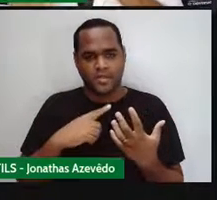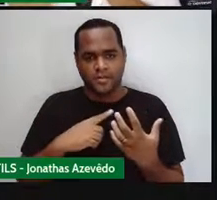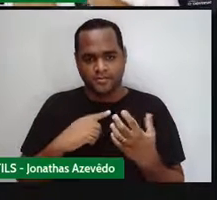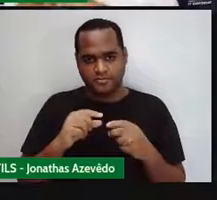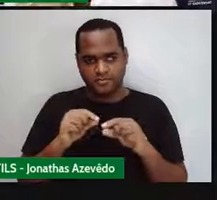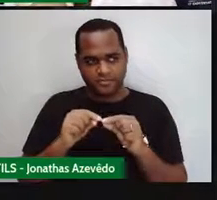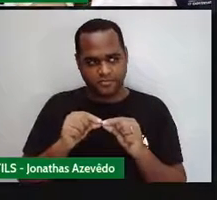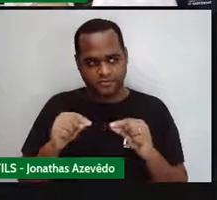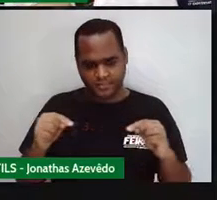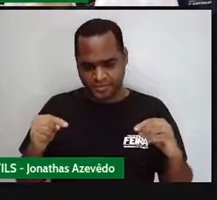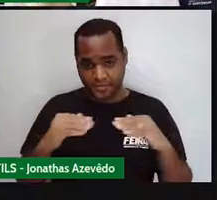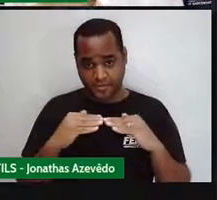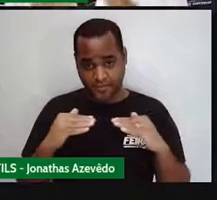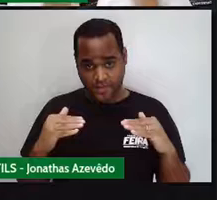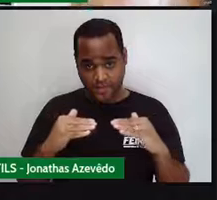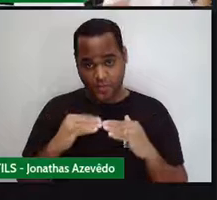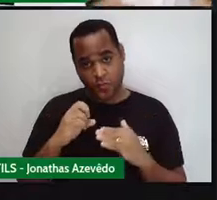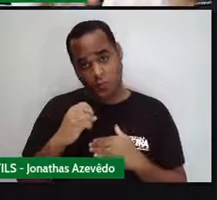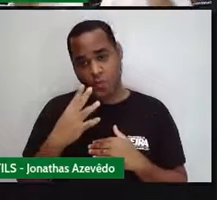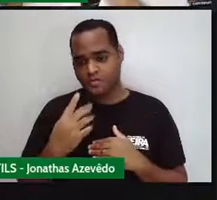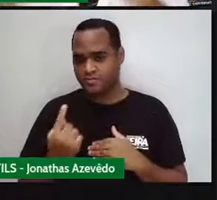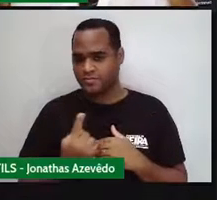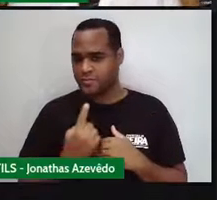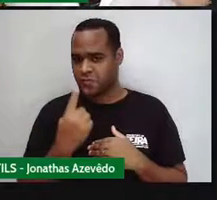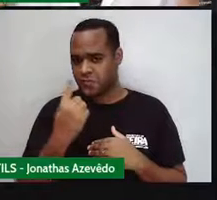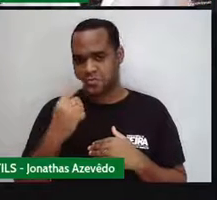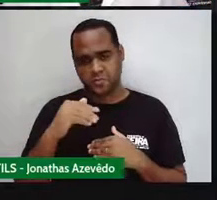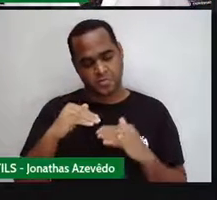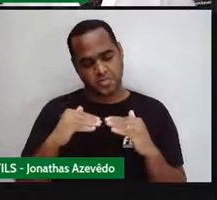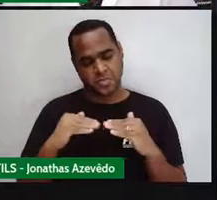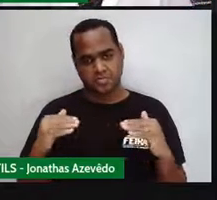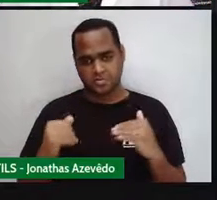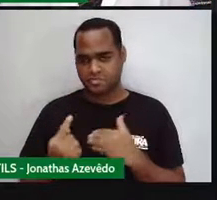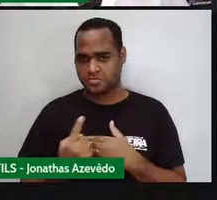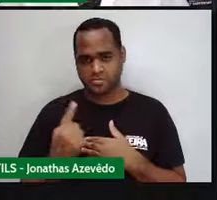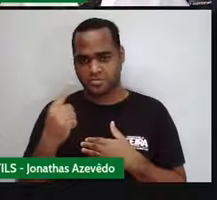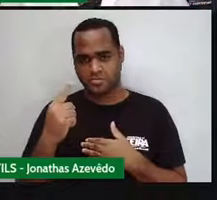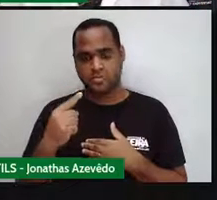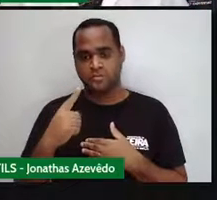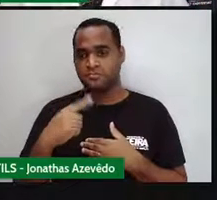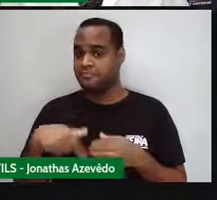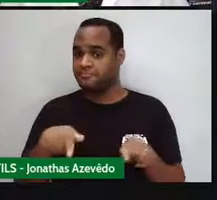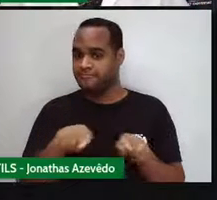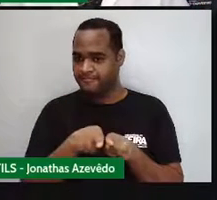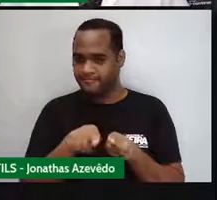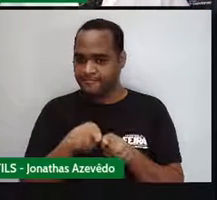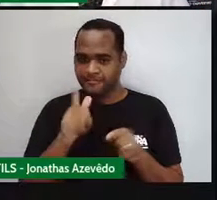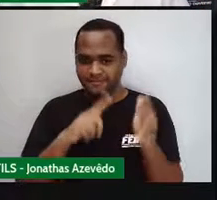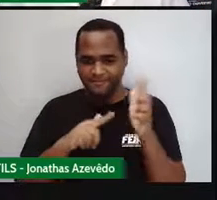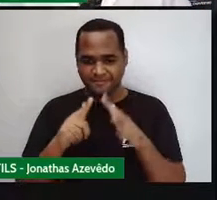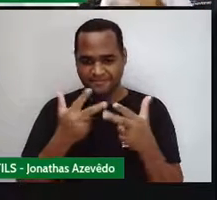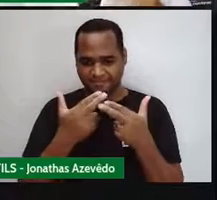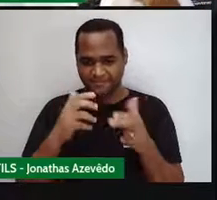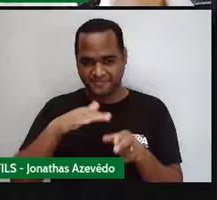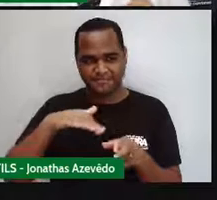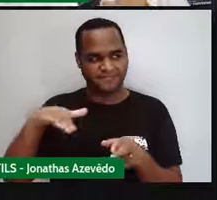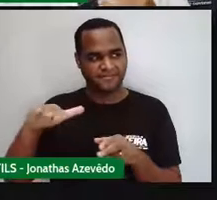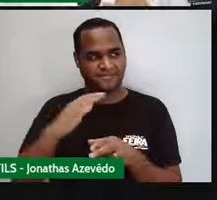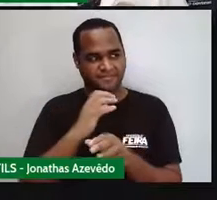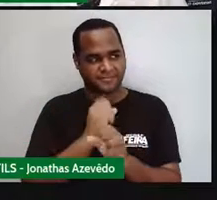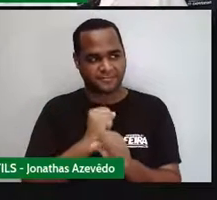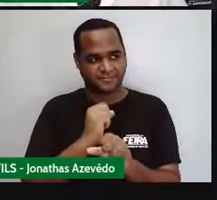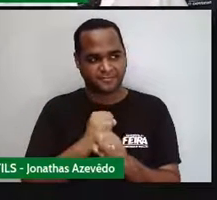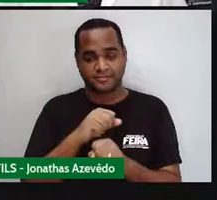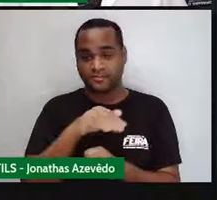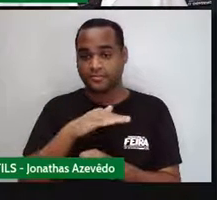e a altura de um retângulo, ou base e largura, quanto faz, a gente consegue calcular a área. Então, a área